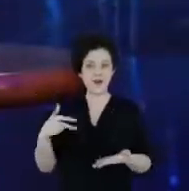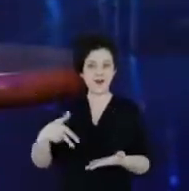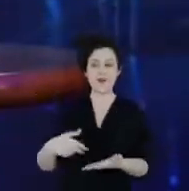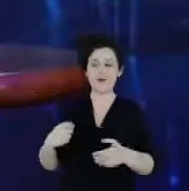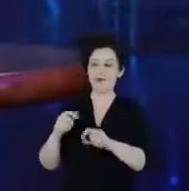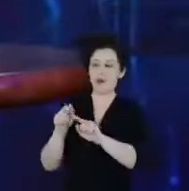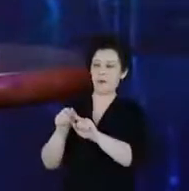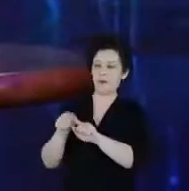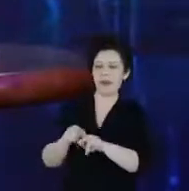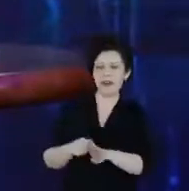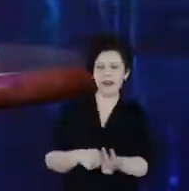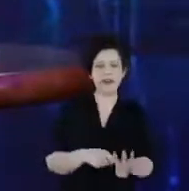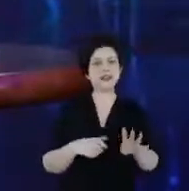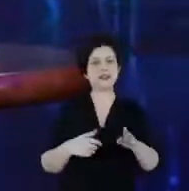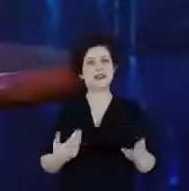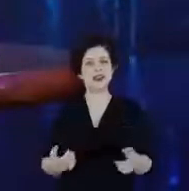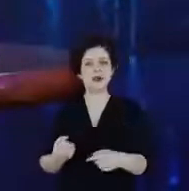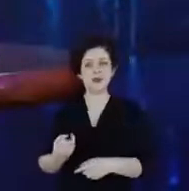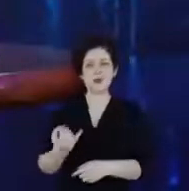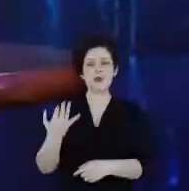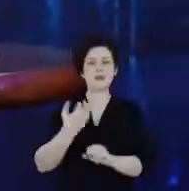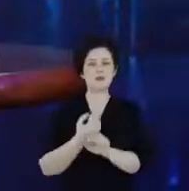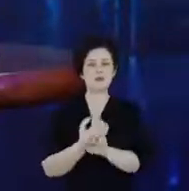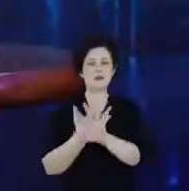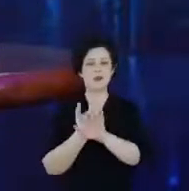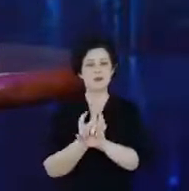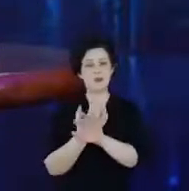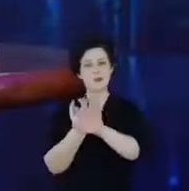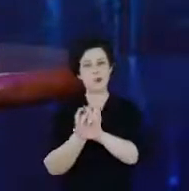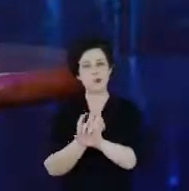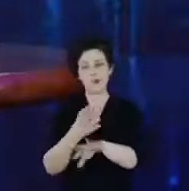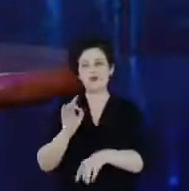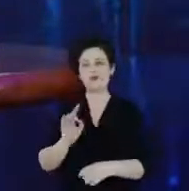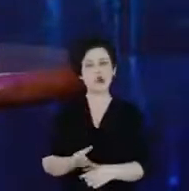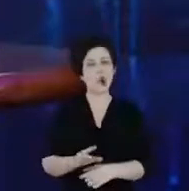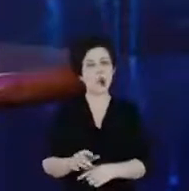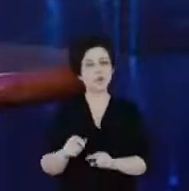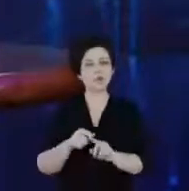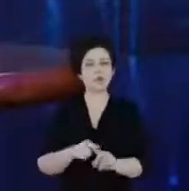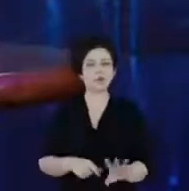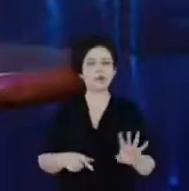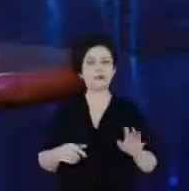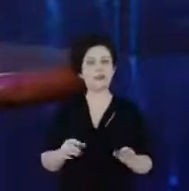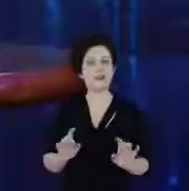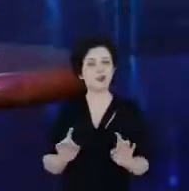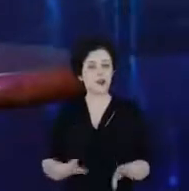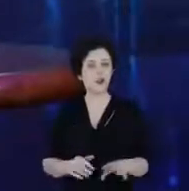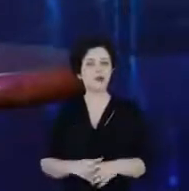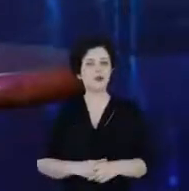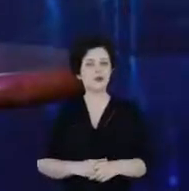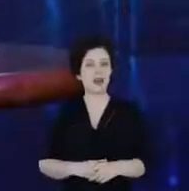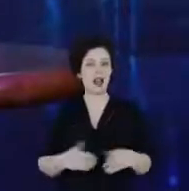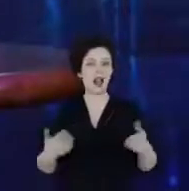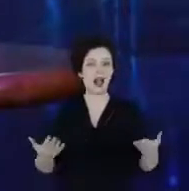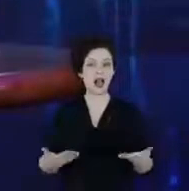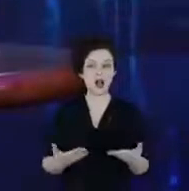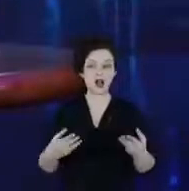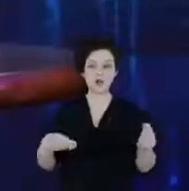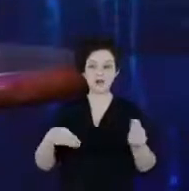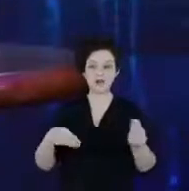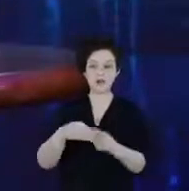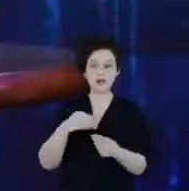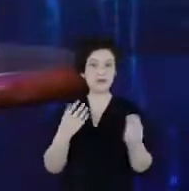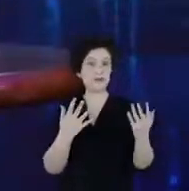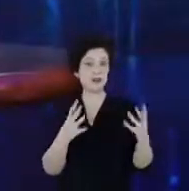meses, a gente se encontrando somente por videoconferência e agora nesse formato híbrido. Parabéns,